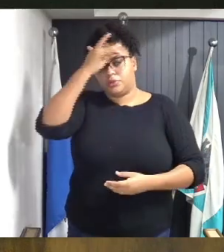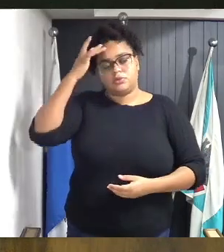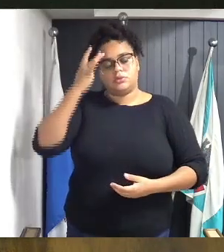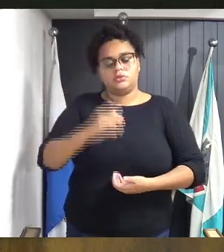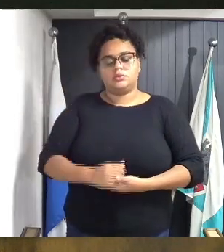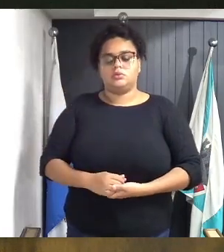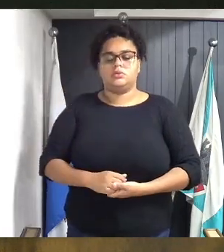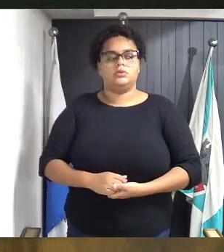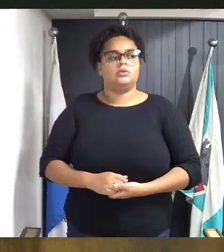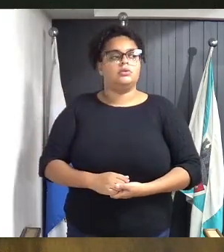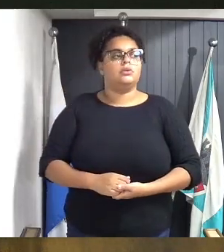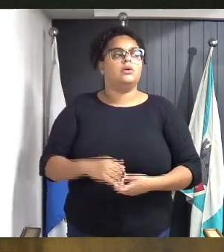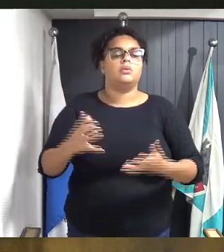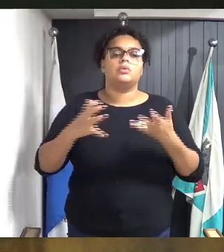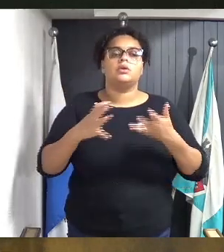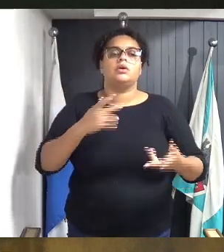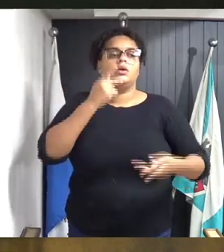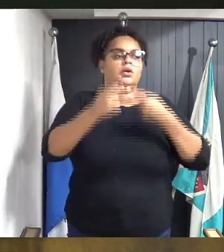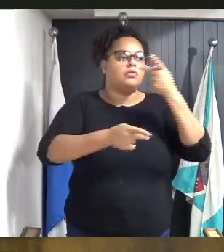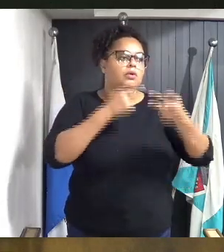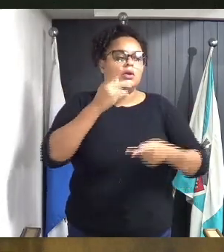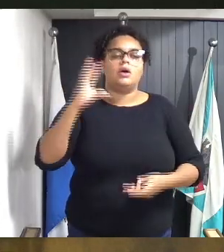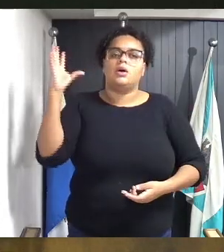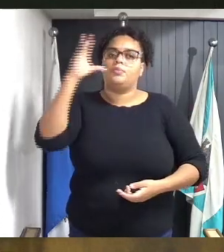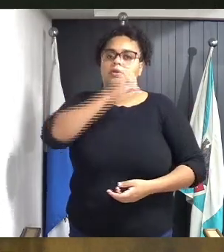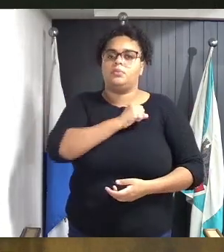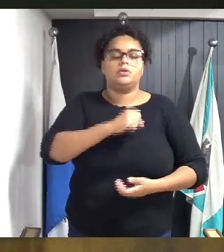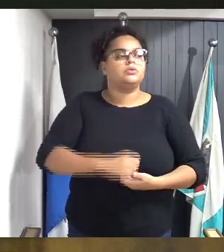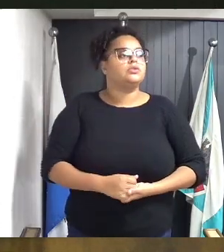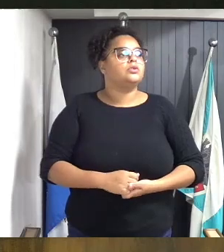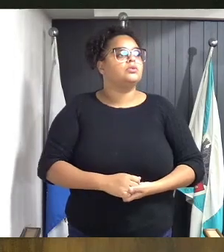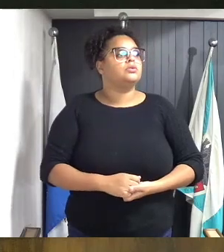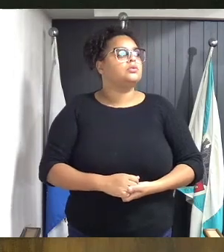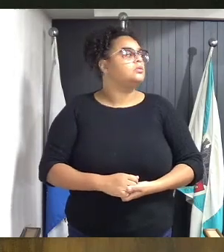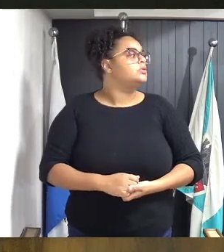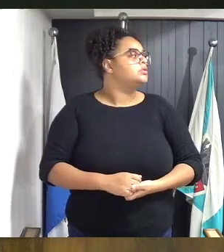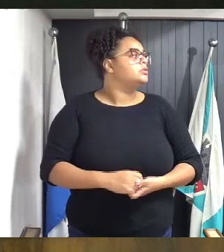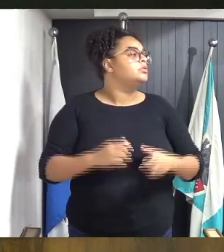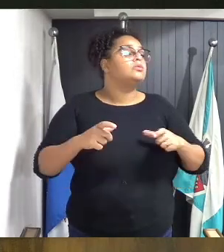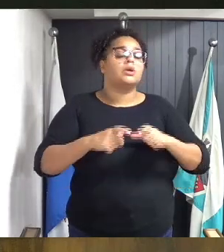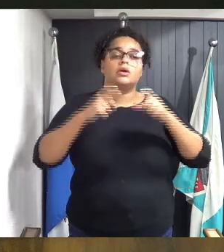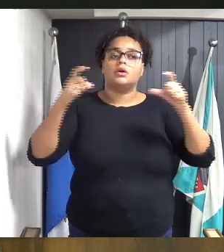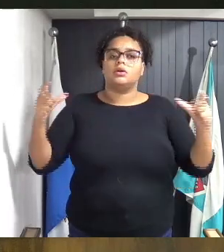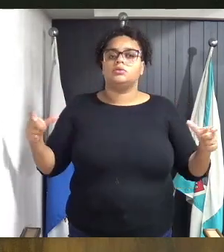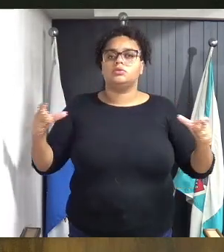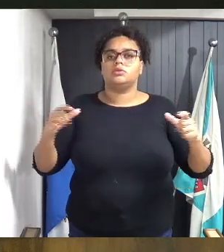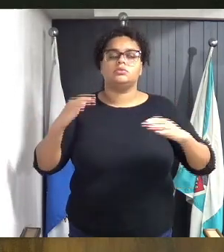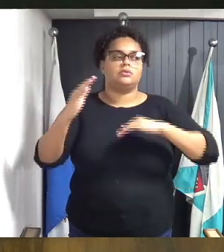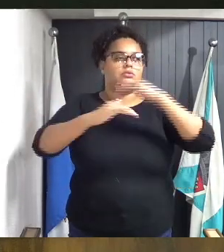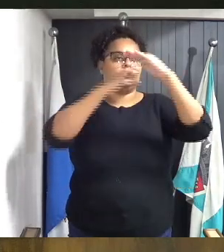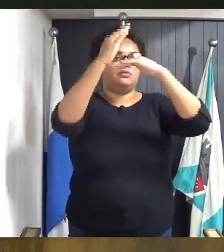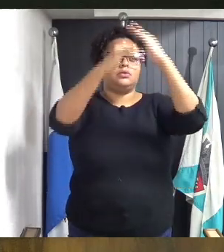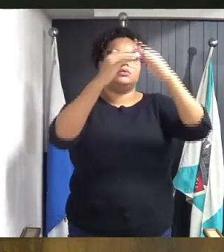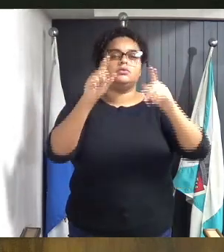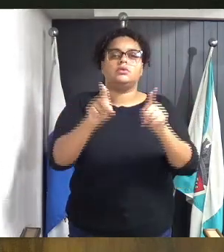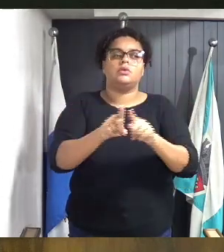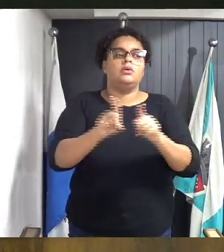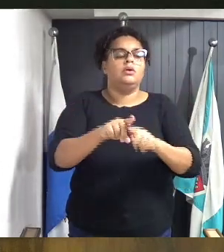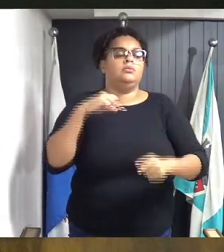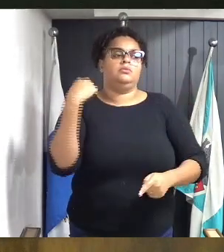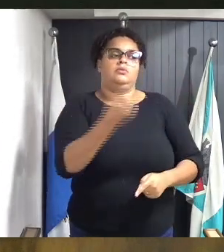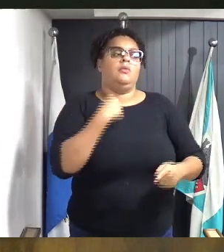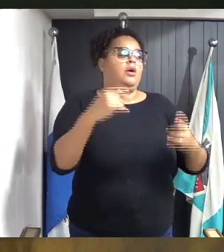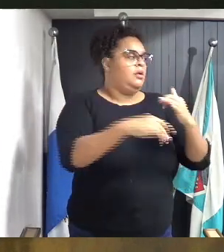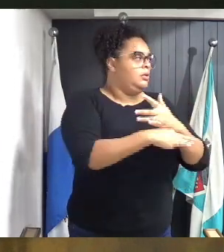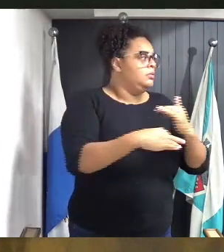Bom, eu queria falar rapidamente, presidente, dos grandes avanços da nossa cidade, parabenizar